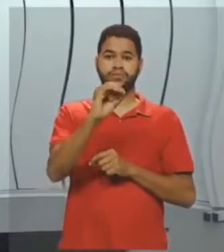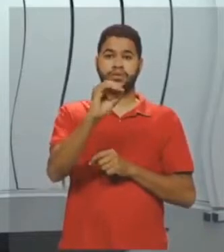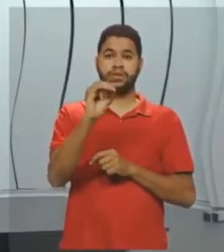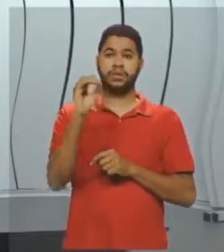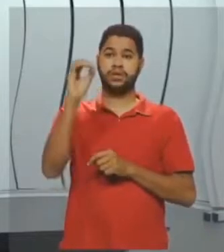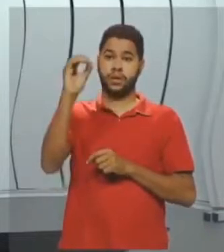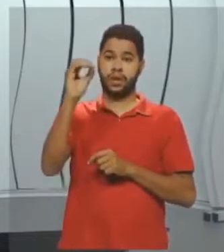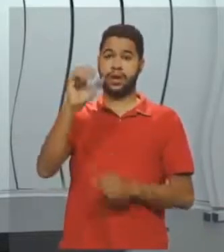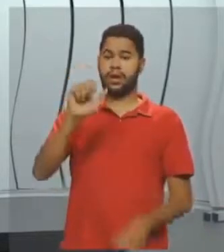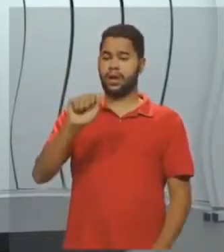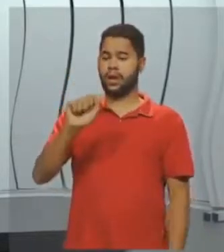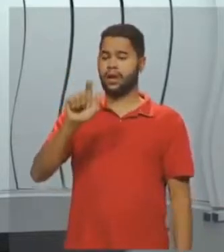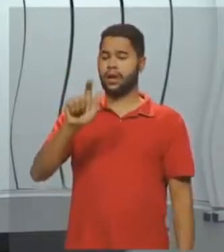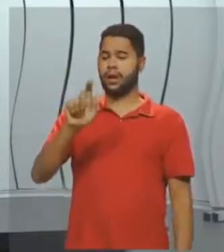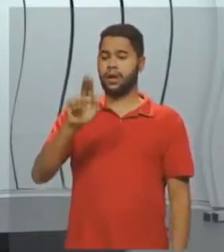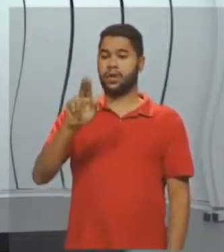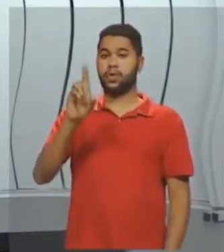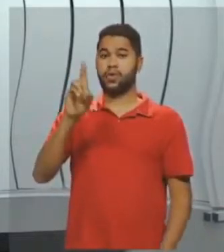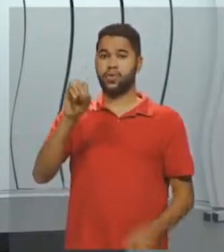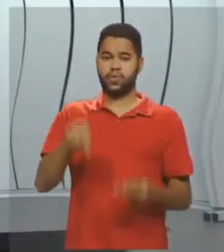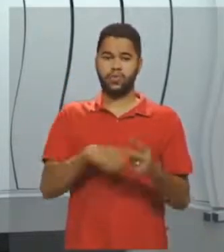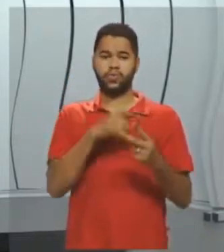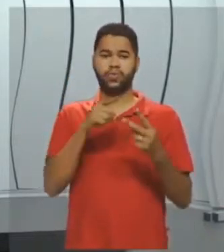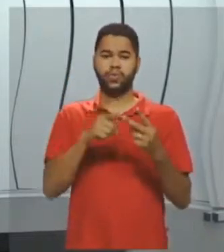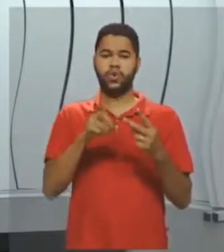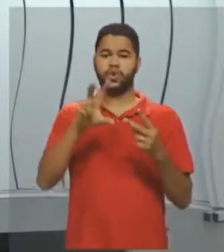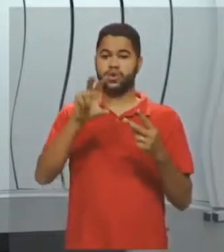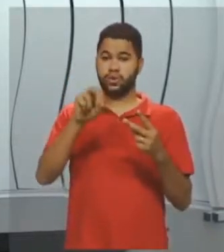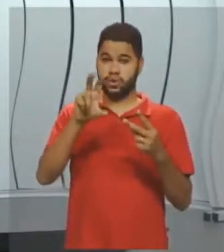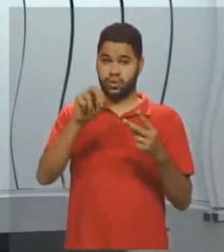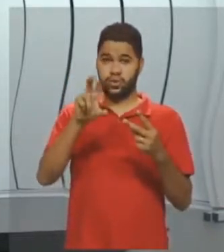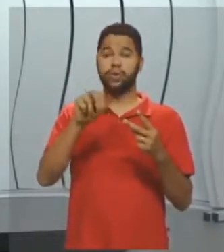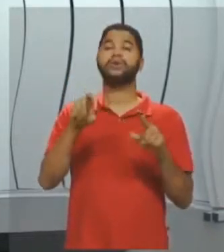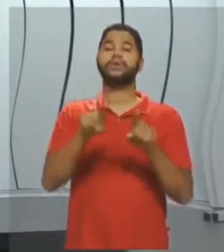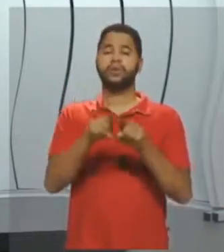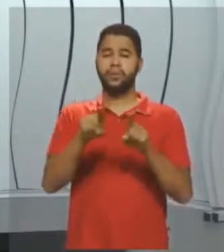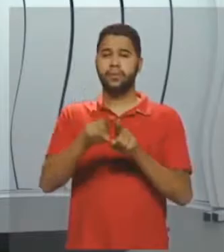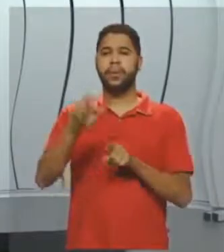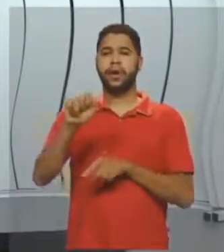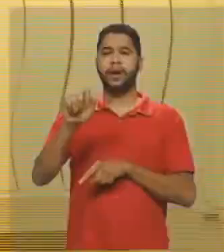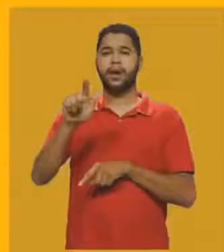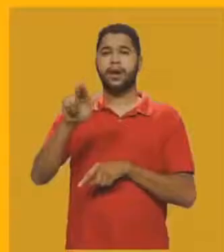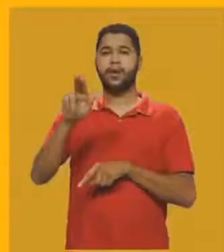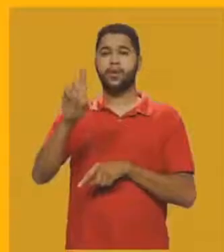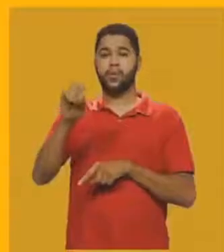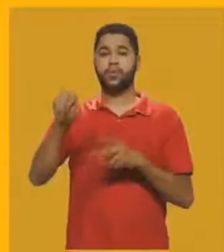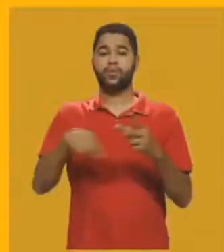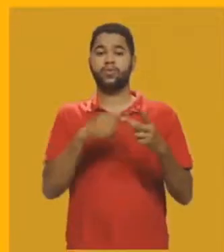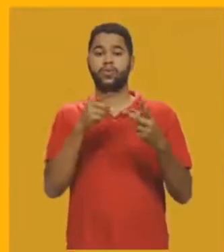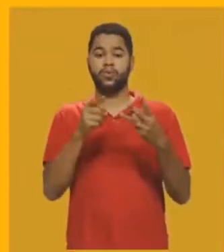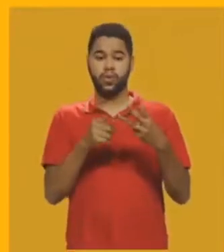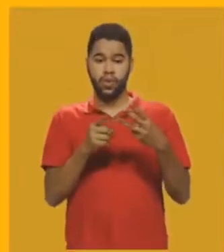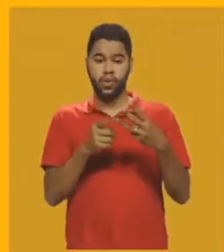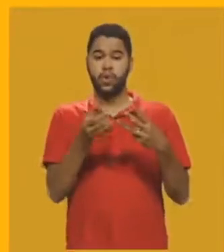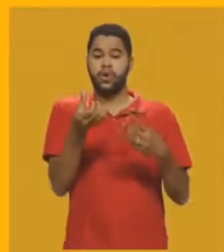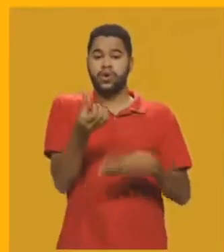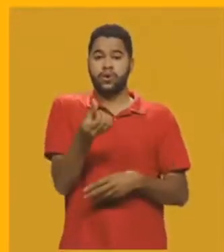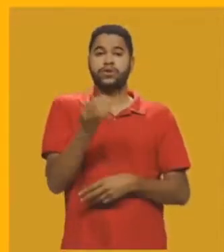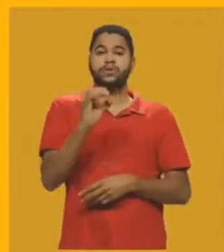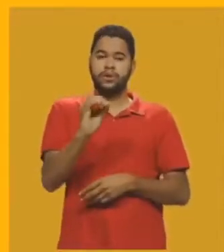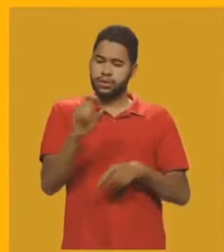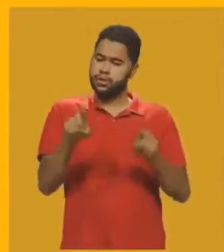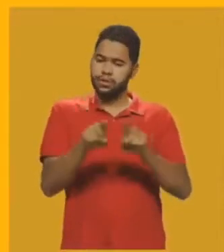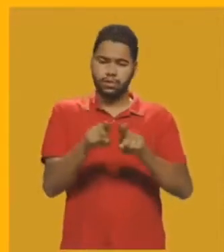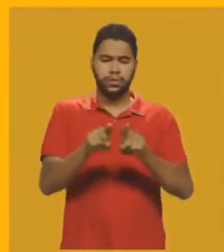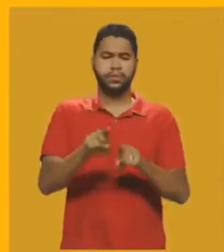que é um ângulo agudo, eu tenho 50 graus que é um ângulo agudo e eu tenho 60 graus que